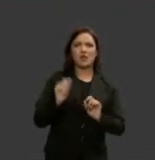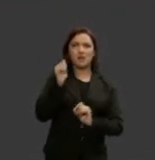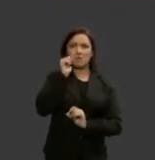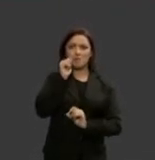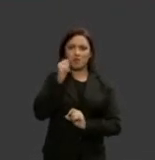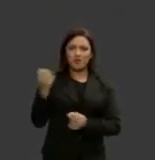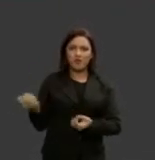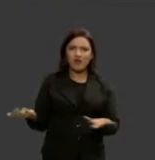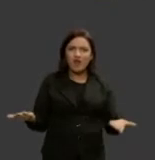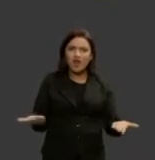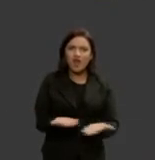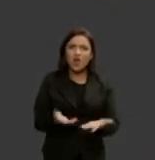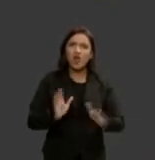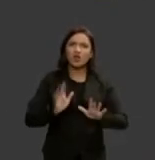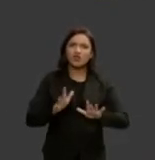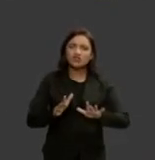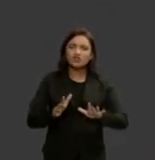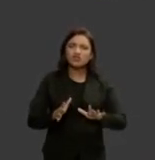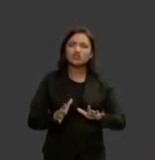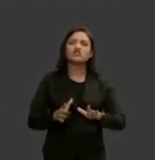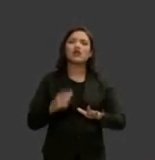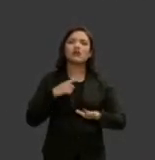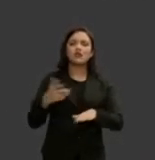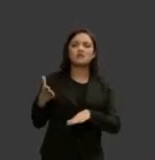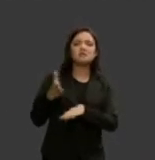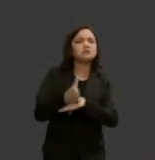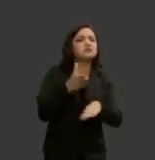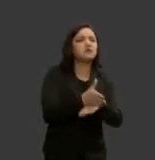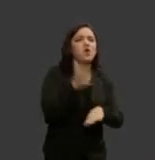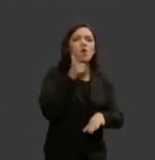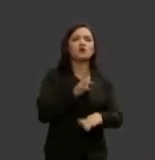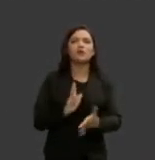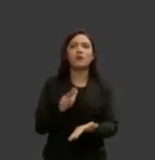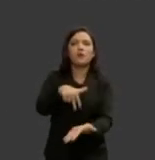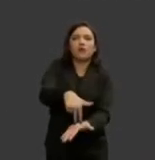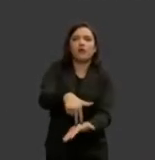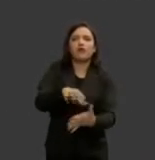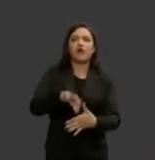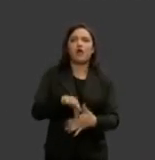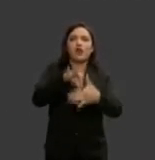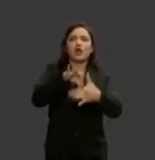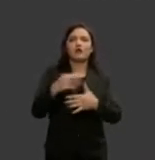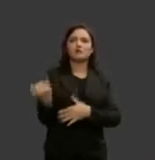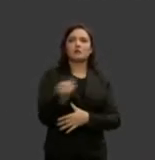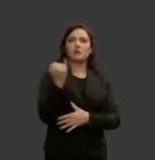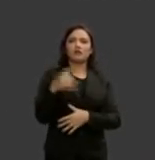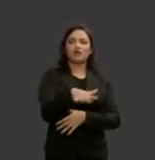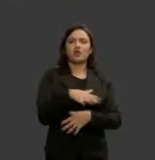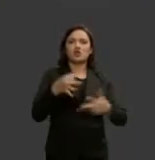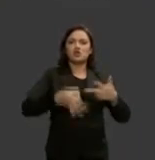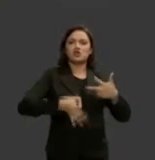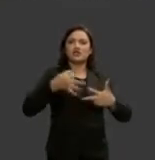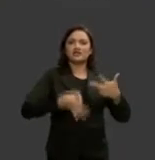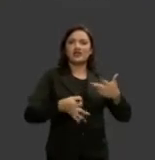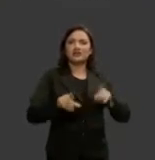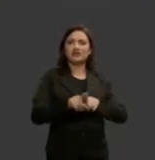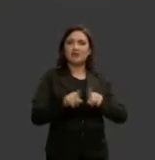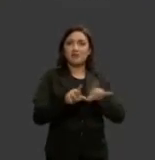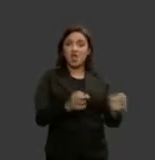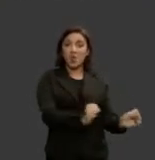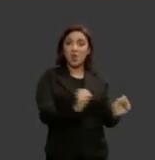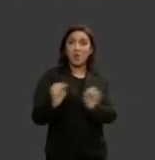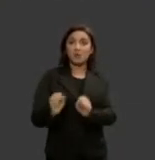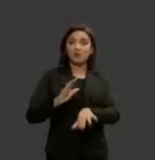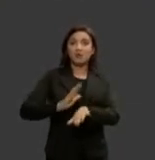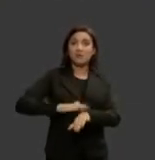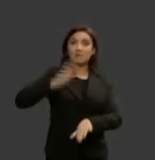e vem ocupando postos de relevo no poder judiciário justamente o poder mais